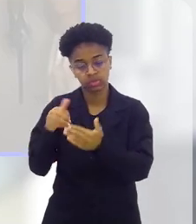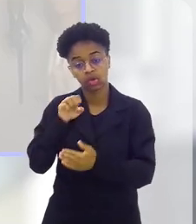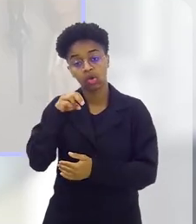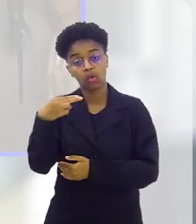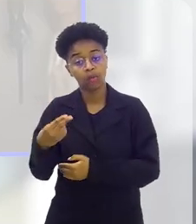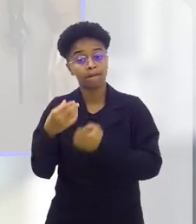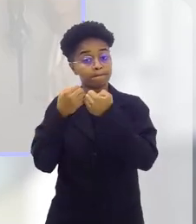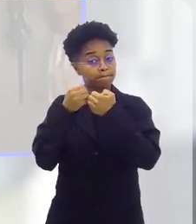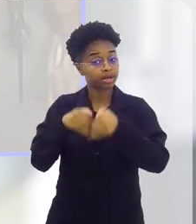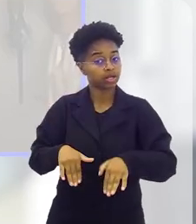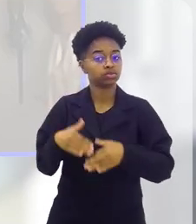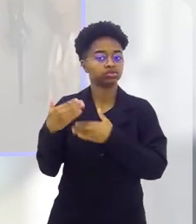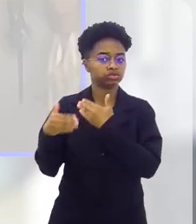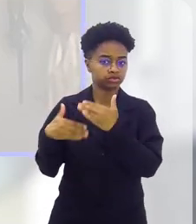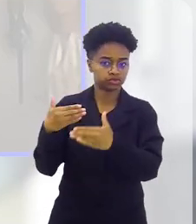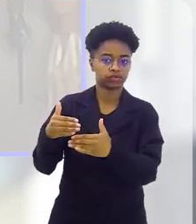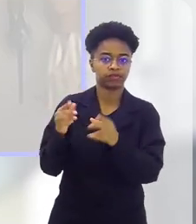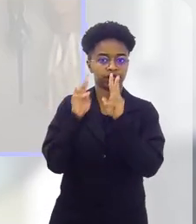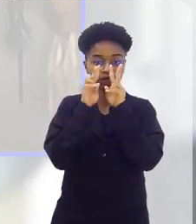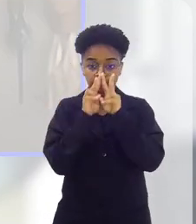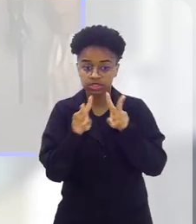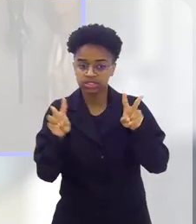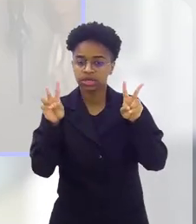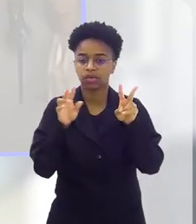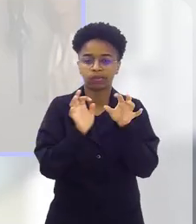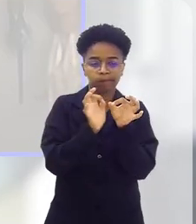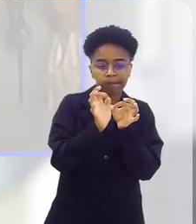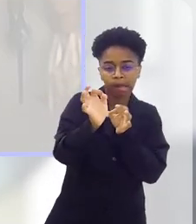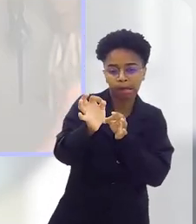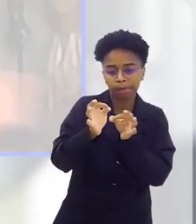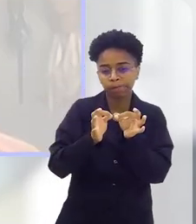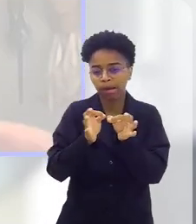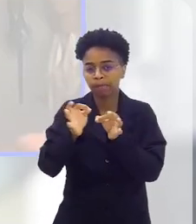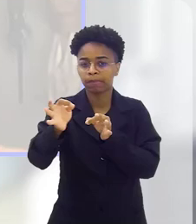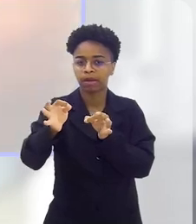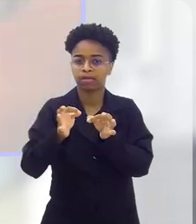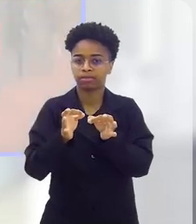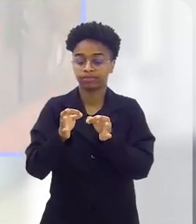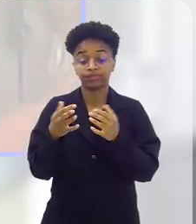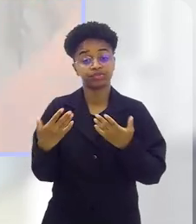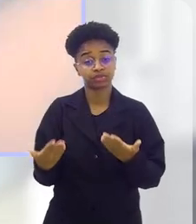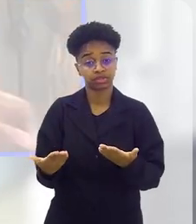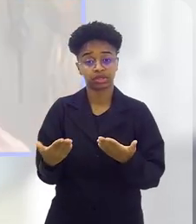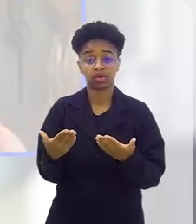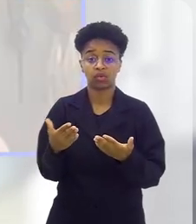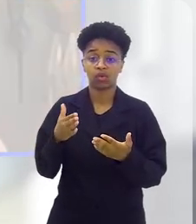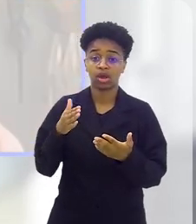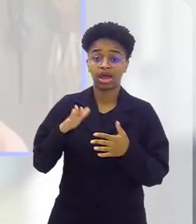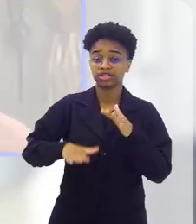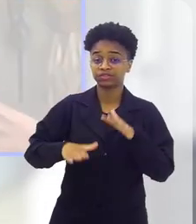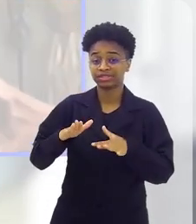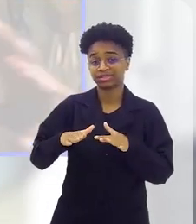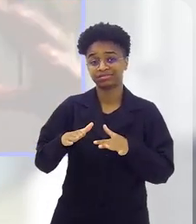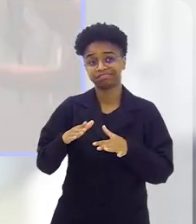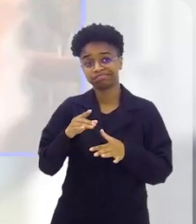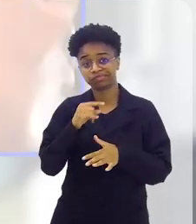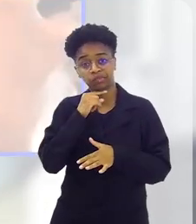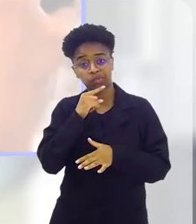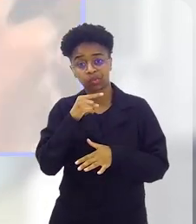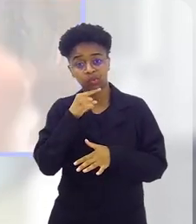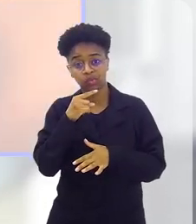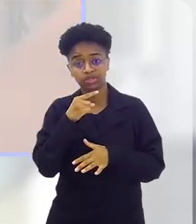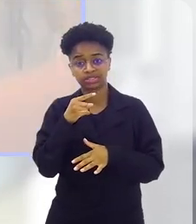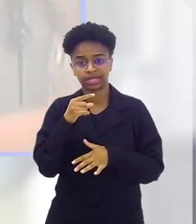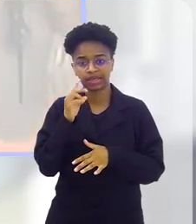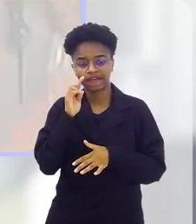ou prejudicar o desenvolvimento dessa visão tridimensional, profunda. Então, ela pode não conseguir